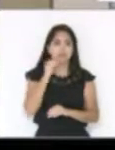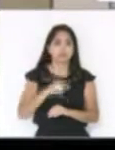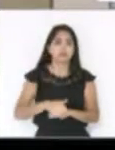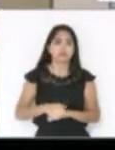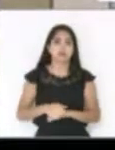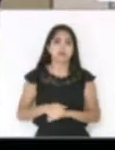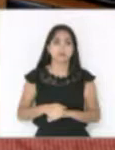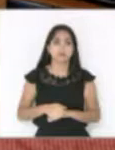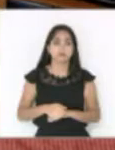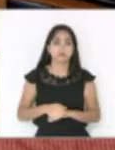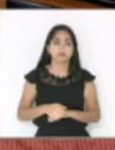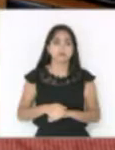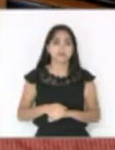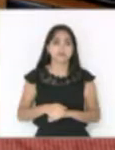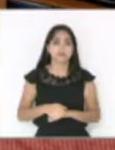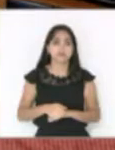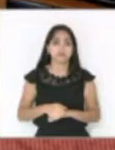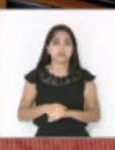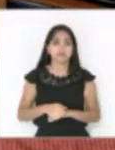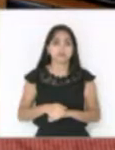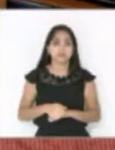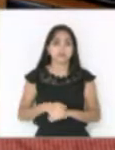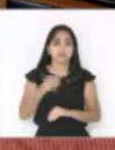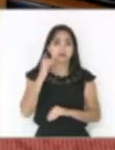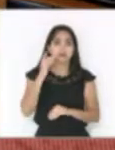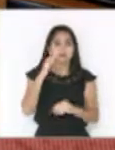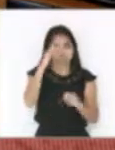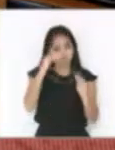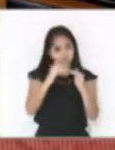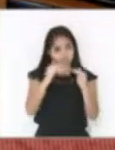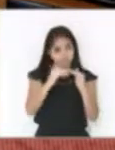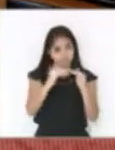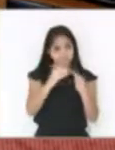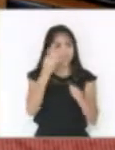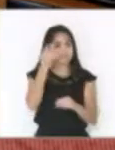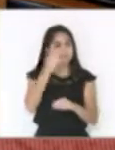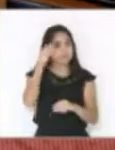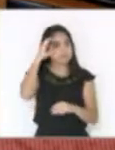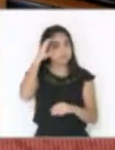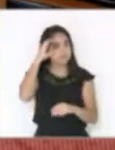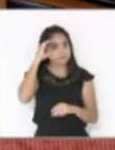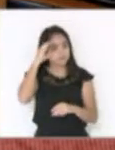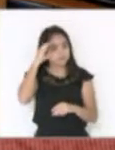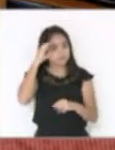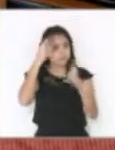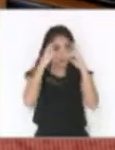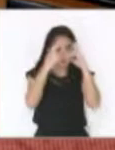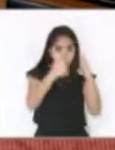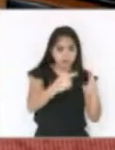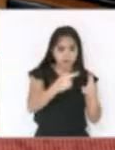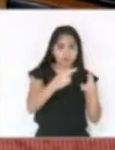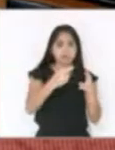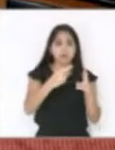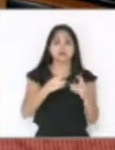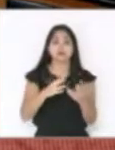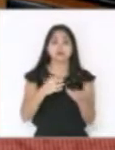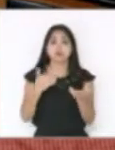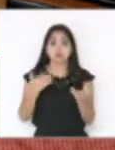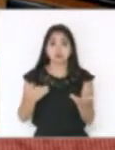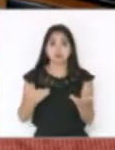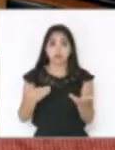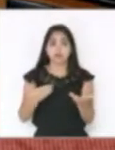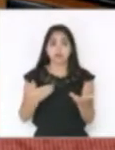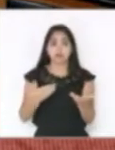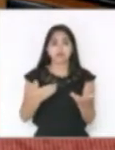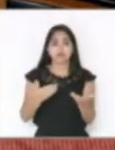O deputado disse, eu deixo com a palavra. Eu concordo com deputado Coruja, senhor presidente, com todo o respeito, mas eu teria que ter no mínimo